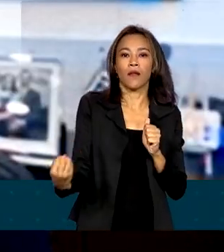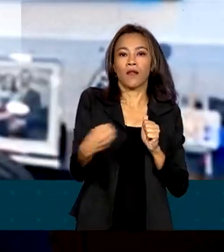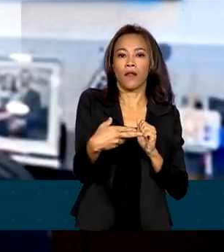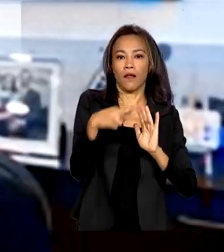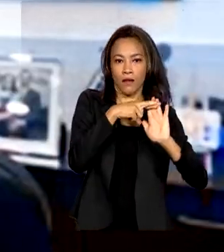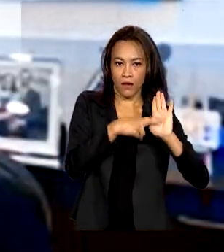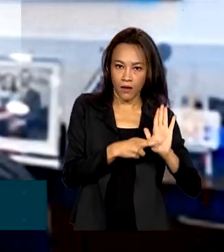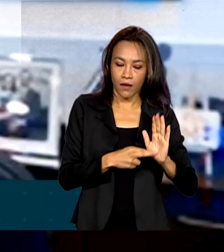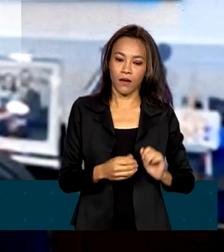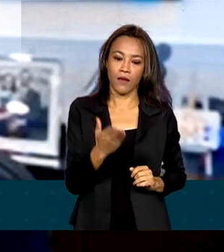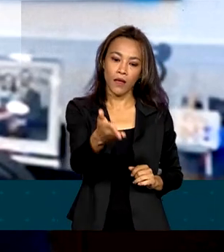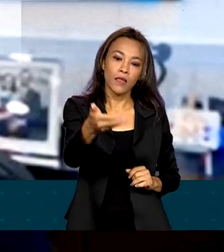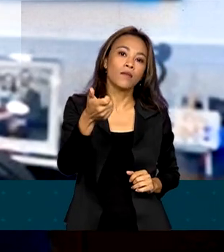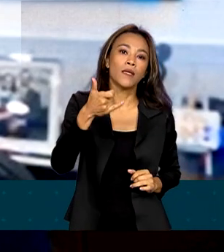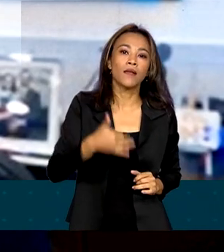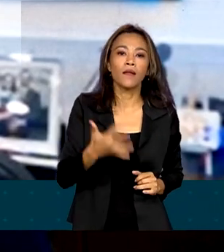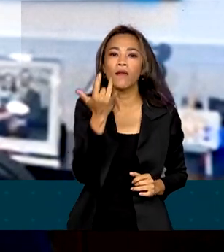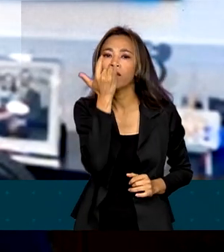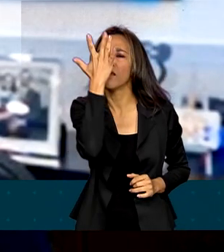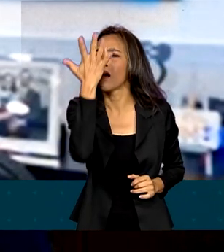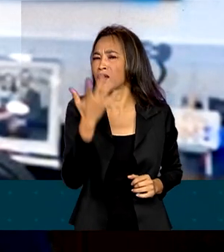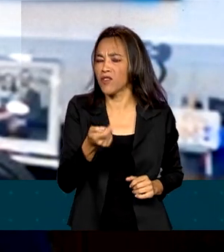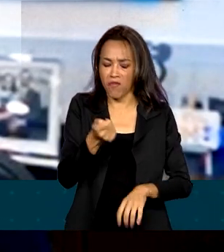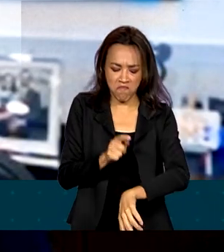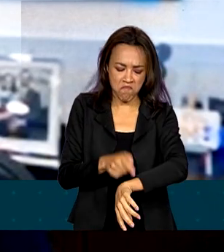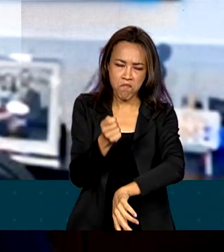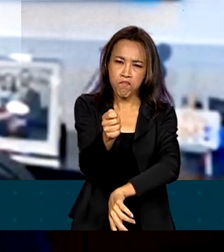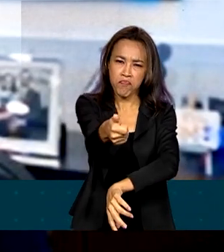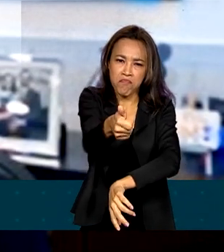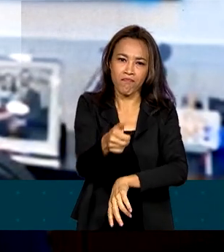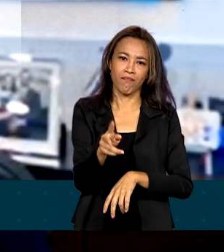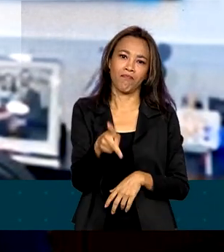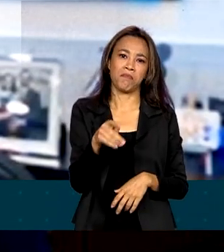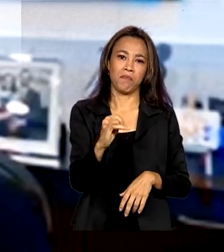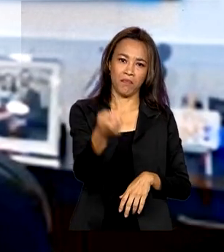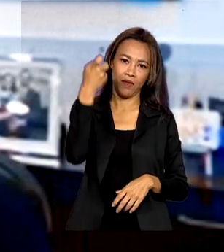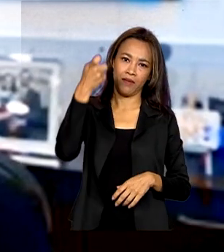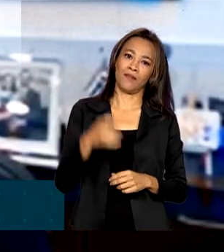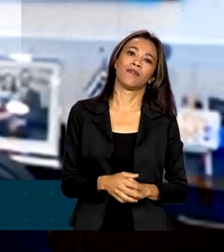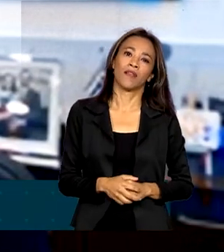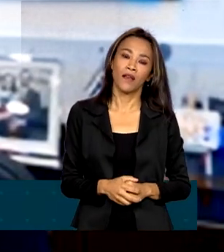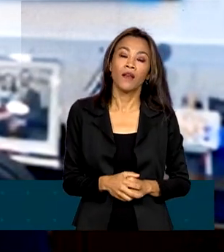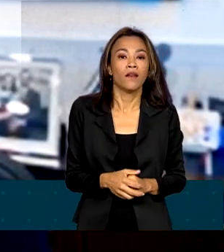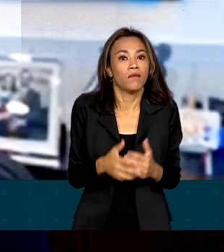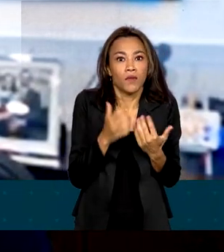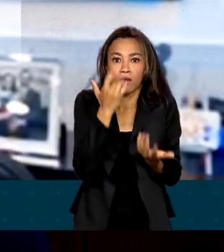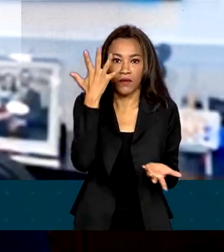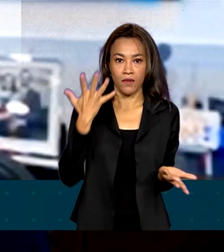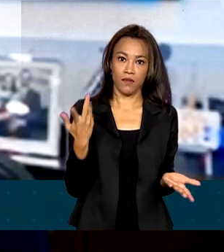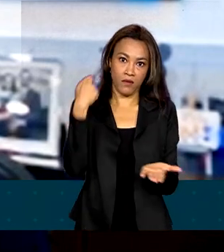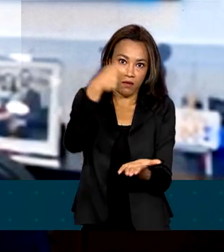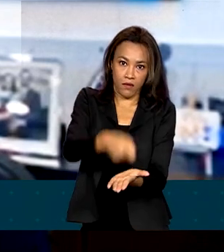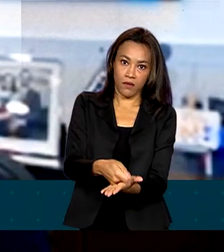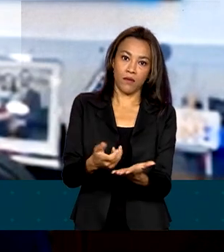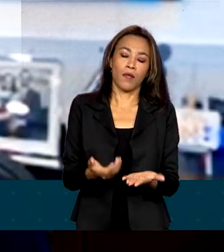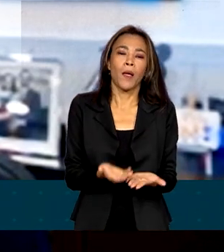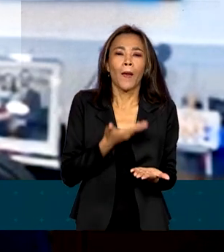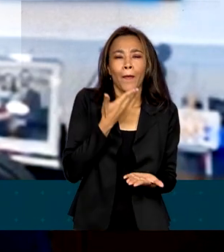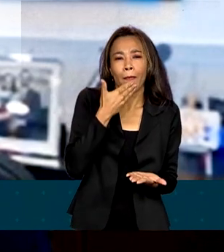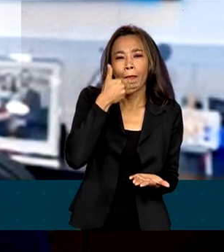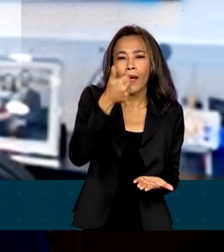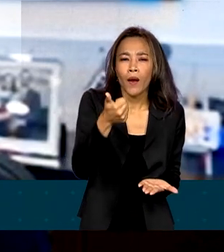prático, é mais fácil e por isso mesmo facilita o pagamento, melhora o